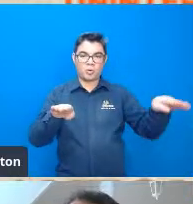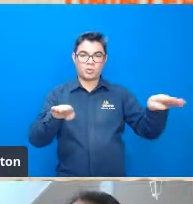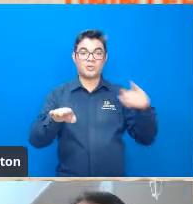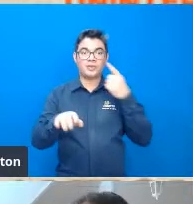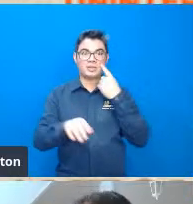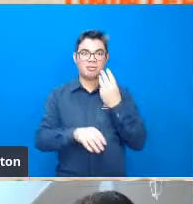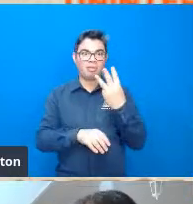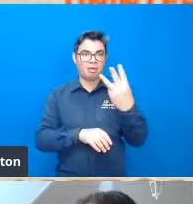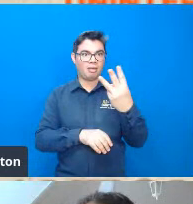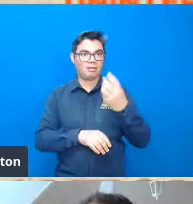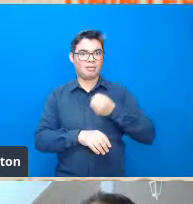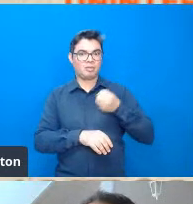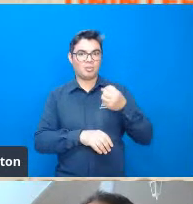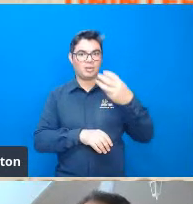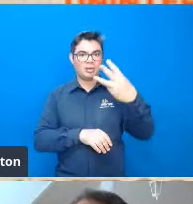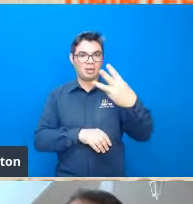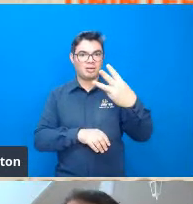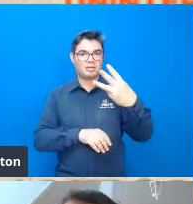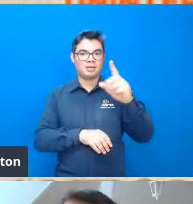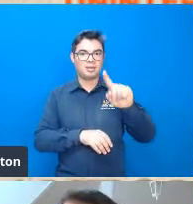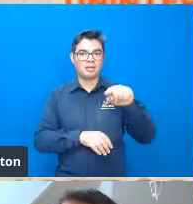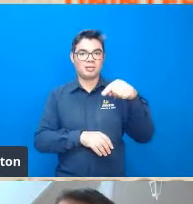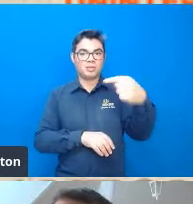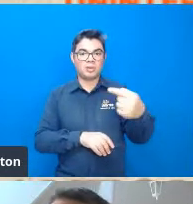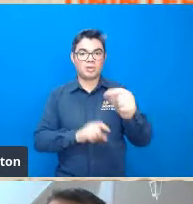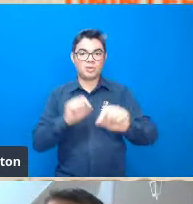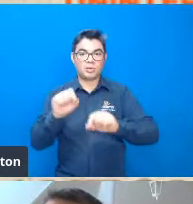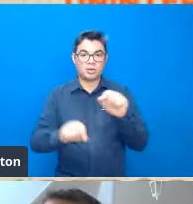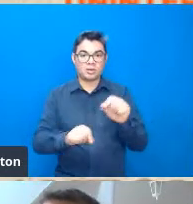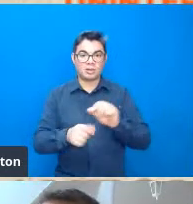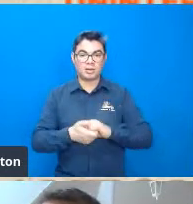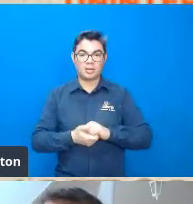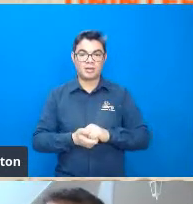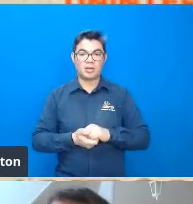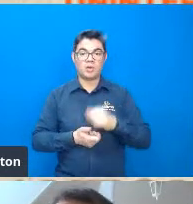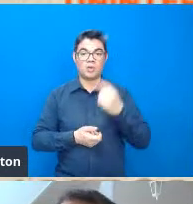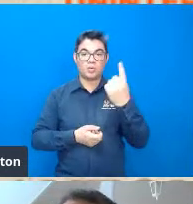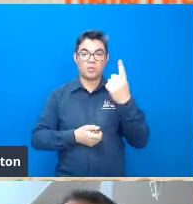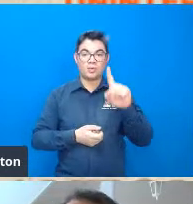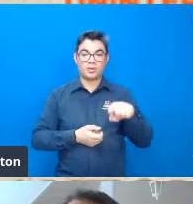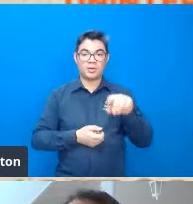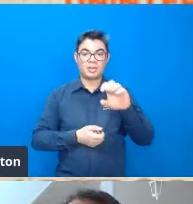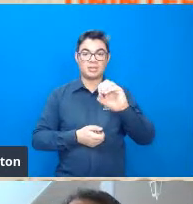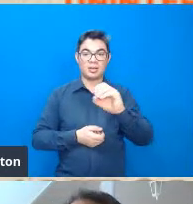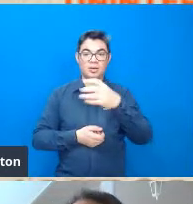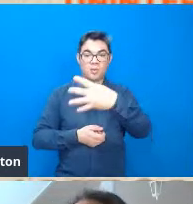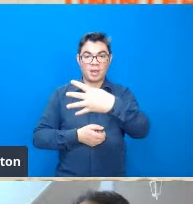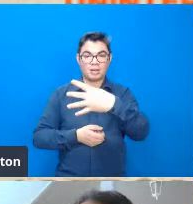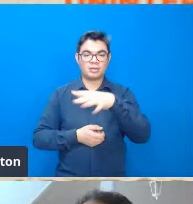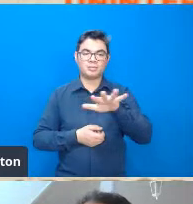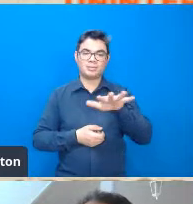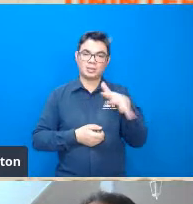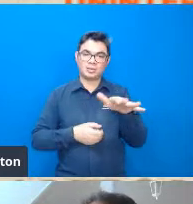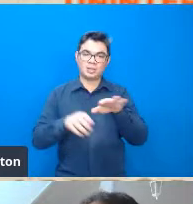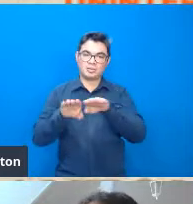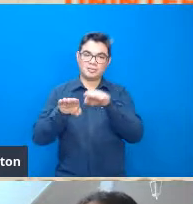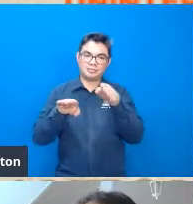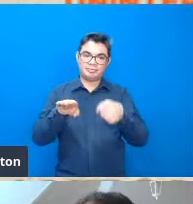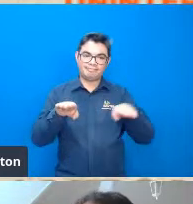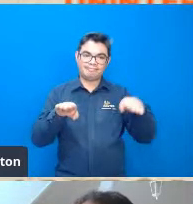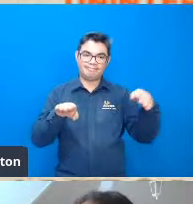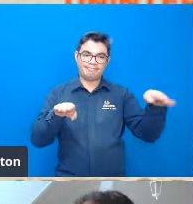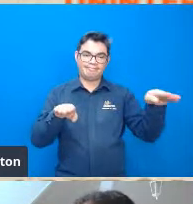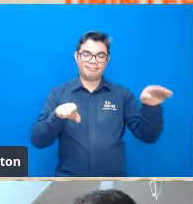o mais superior ali o sinuosidade 1,04 então 1,04 era tratado